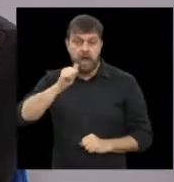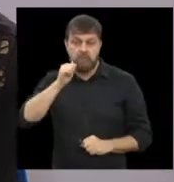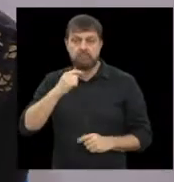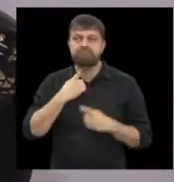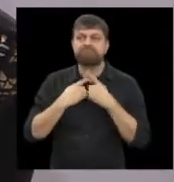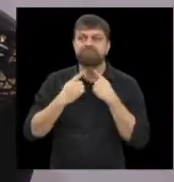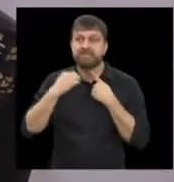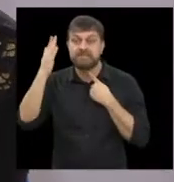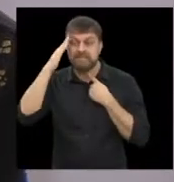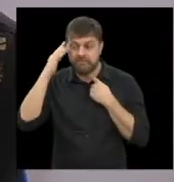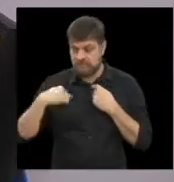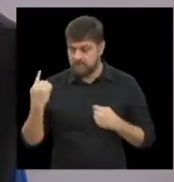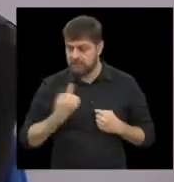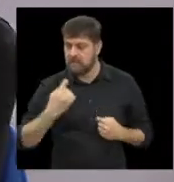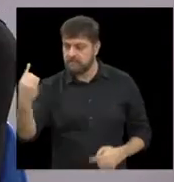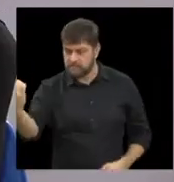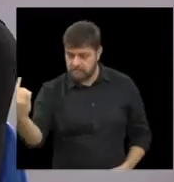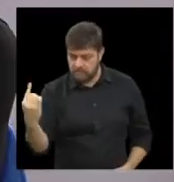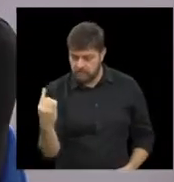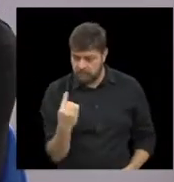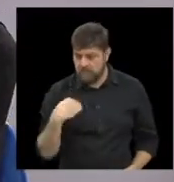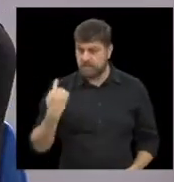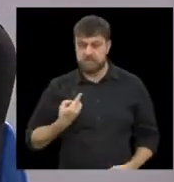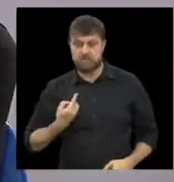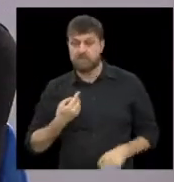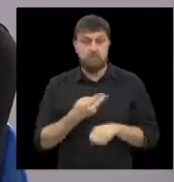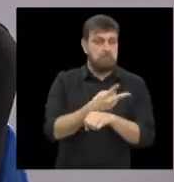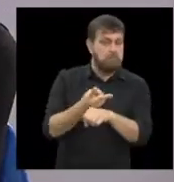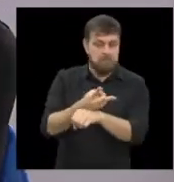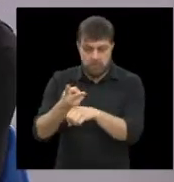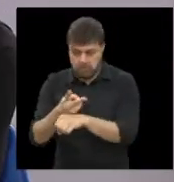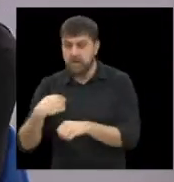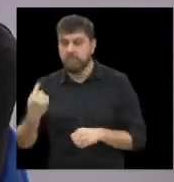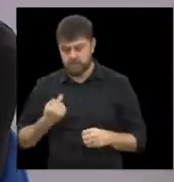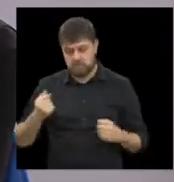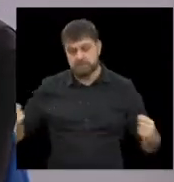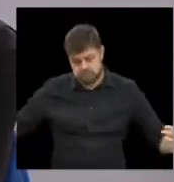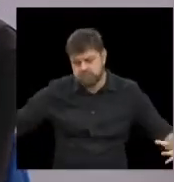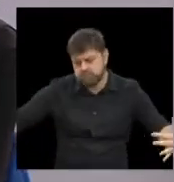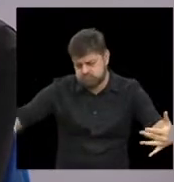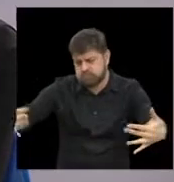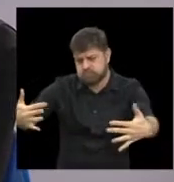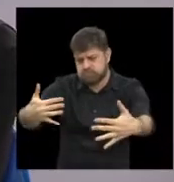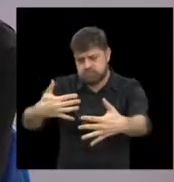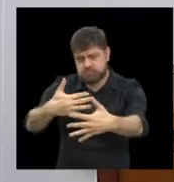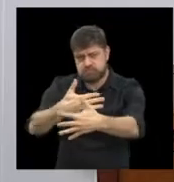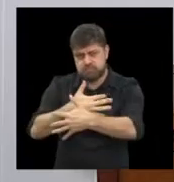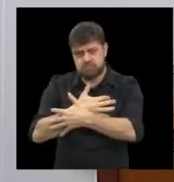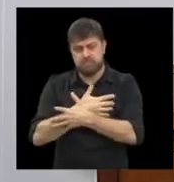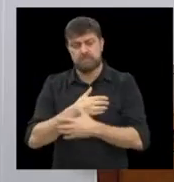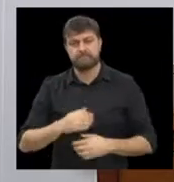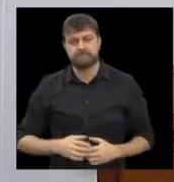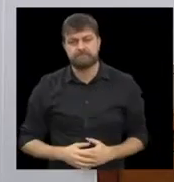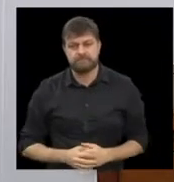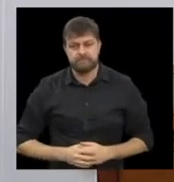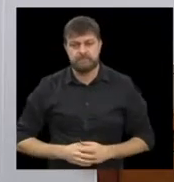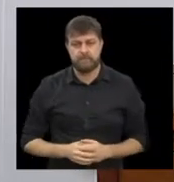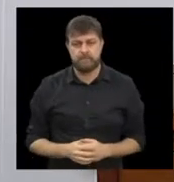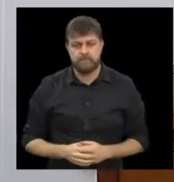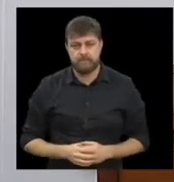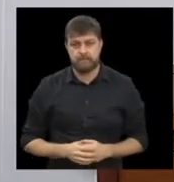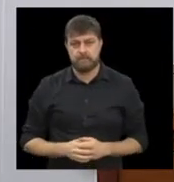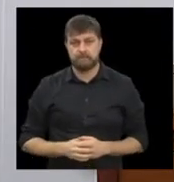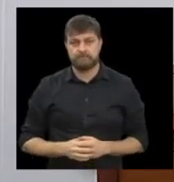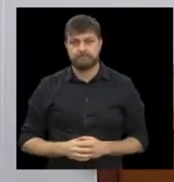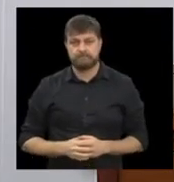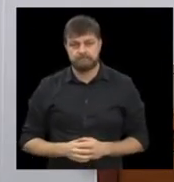ativa nesse programa. Mas acolhemos todo mundo que nos procura. Com atendimento de portas abertas e a pessoa vem